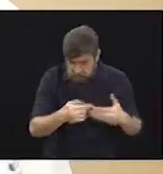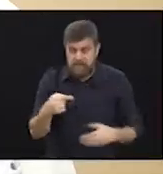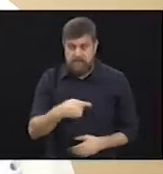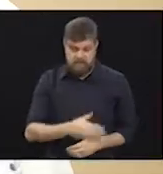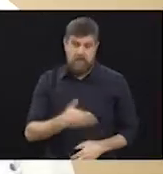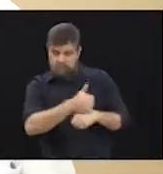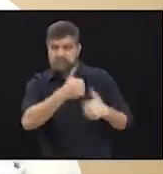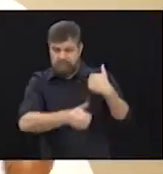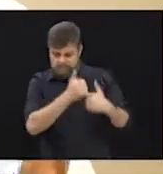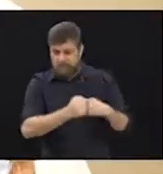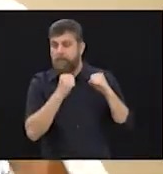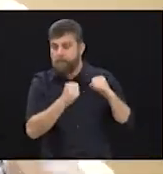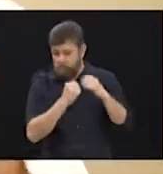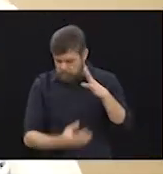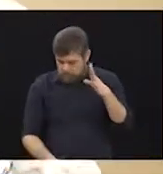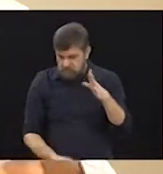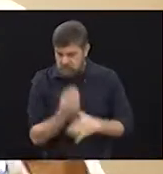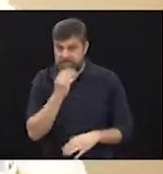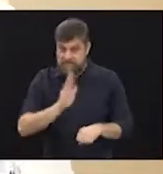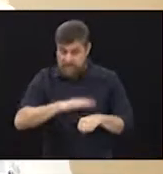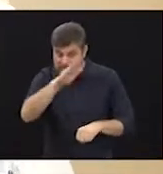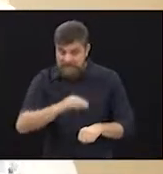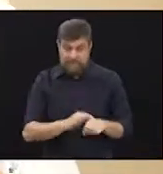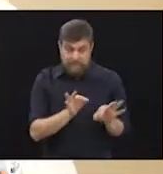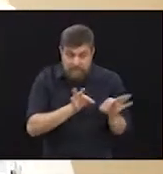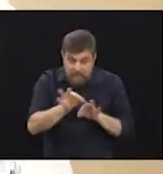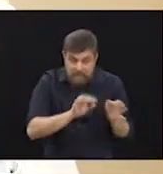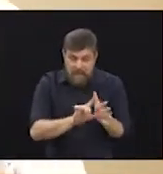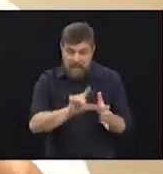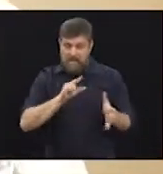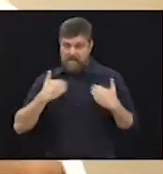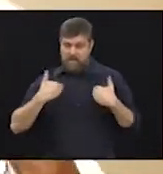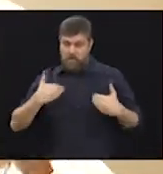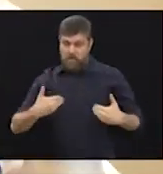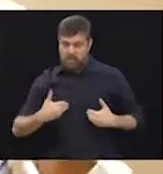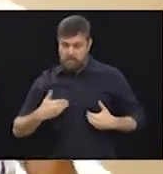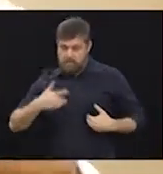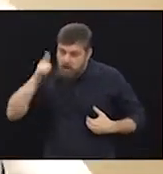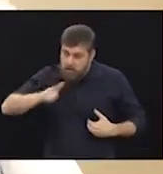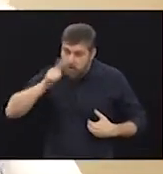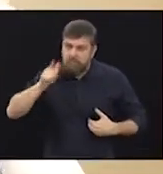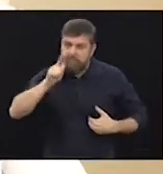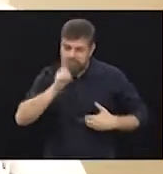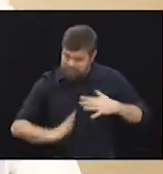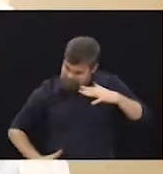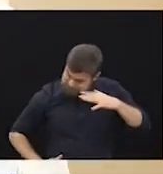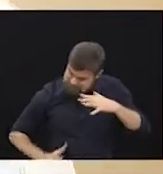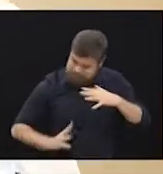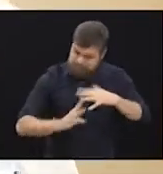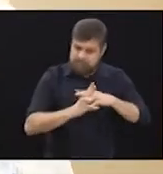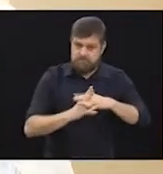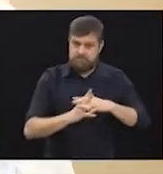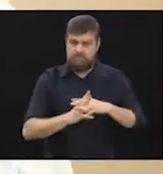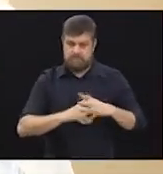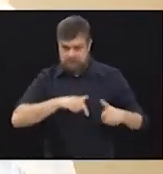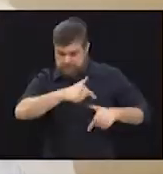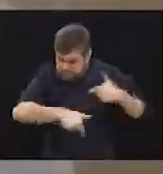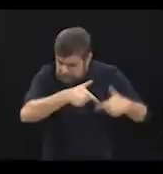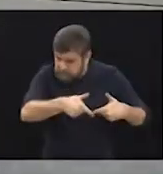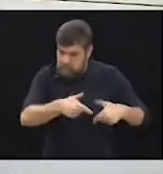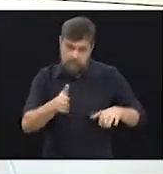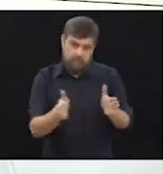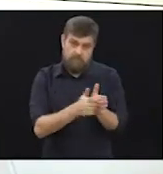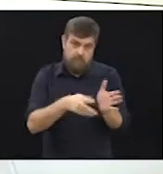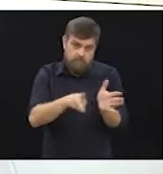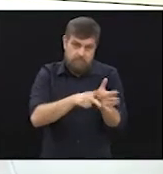tem uma chance maior. tem que fazer justamente um preparo adequado do corpo dele para aguentar aquela sobrecarga de atividade que ele tem no joelho.